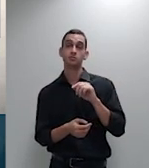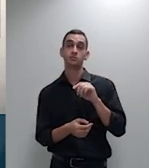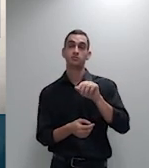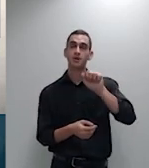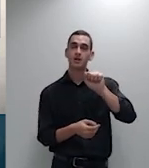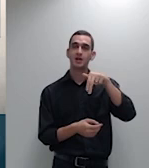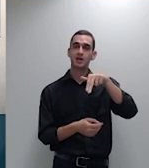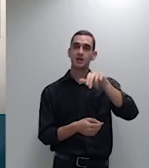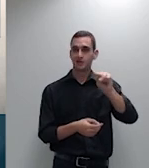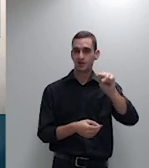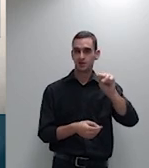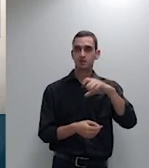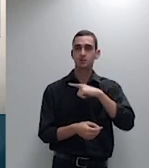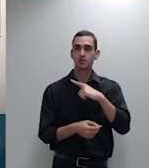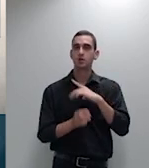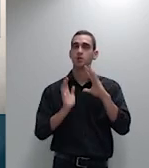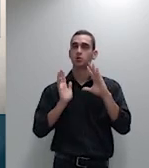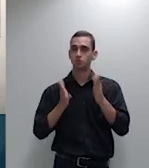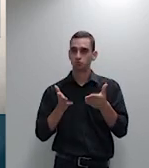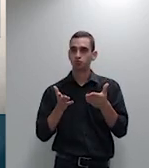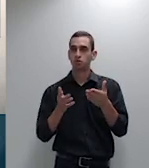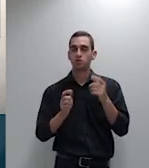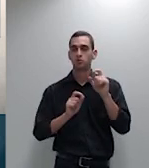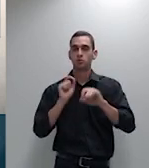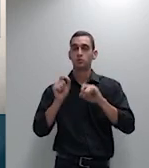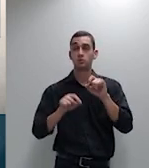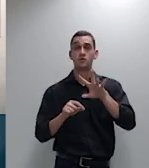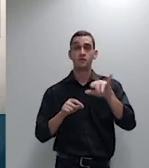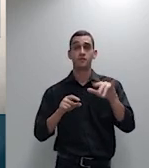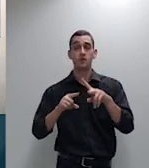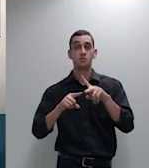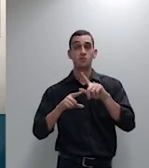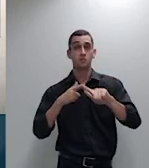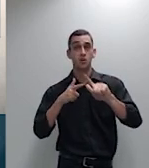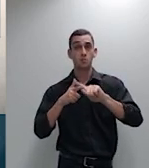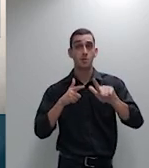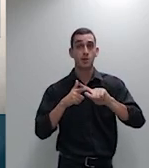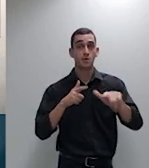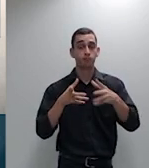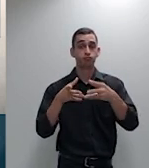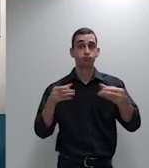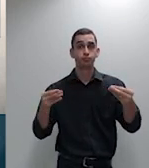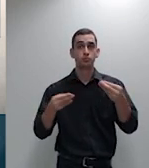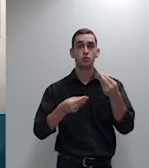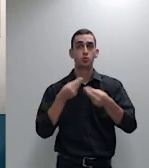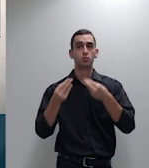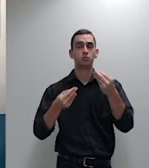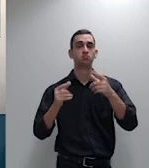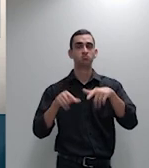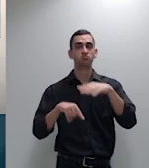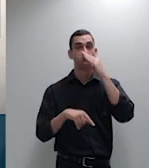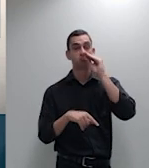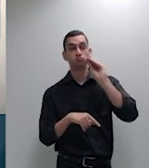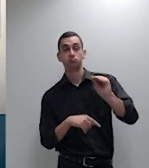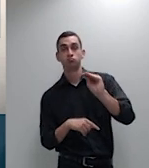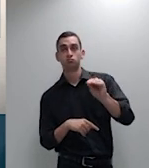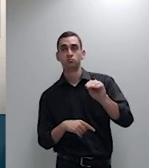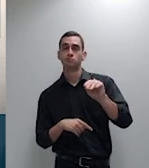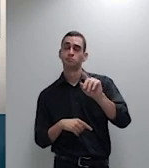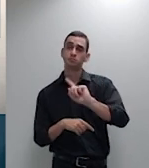solução para uma questão dessa natureza não é ignorar a agência e muito menos